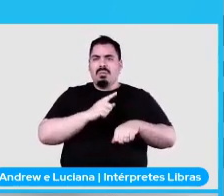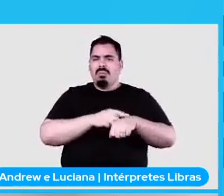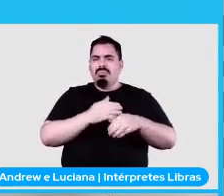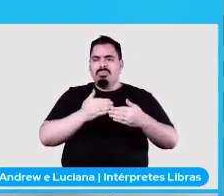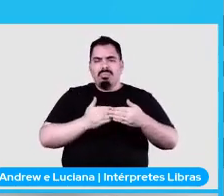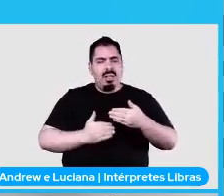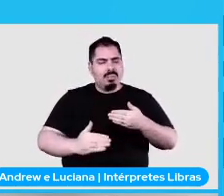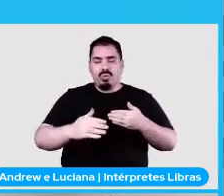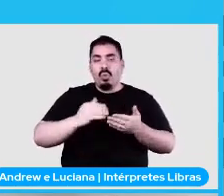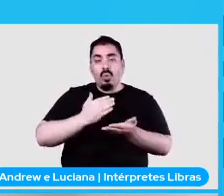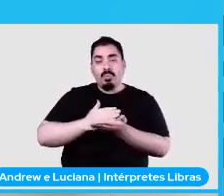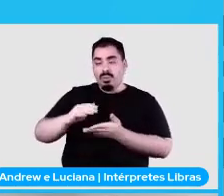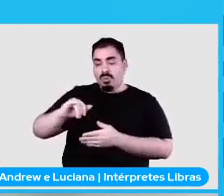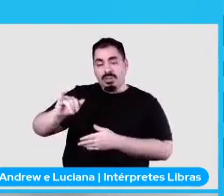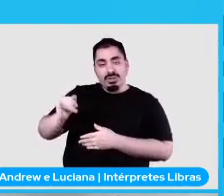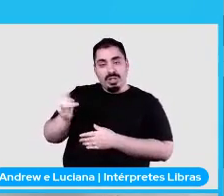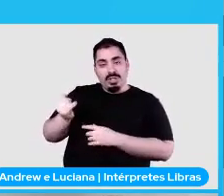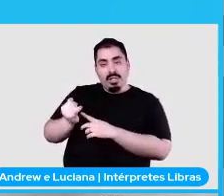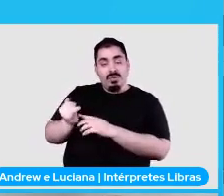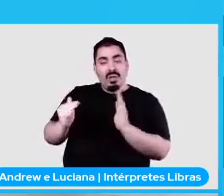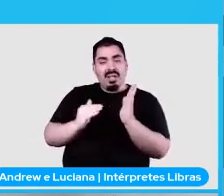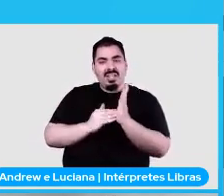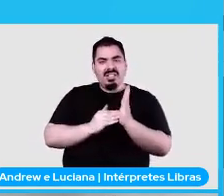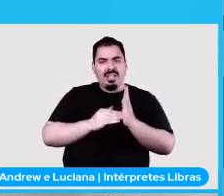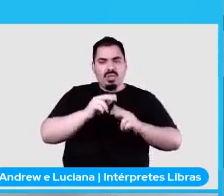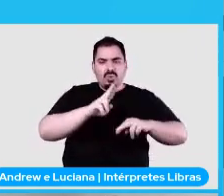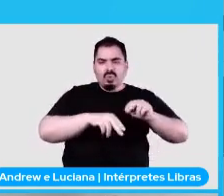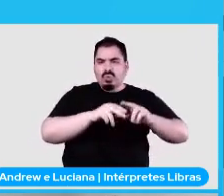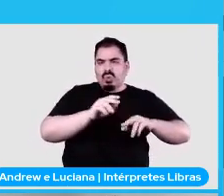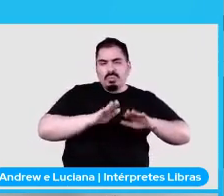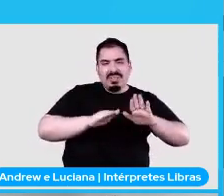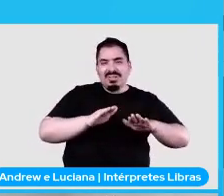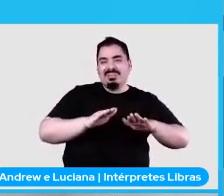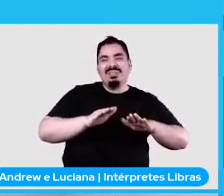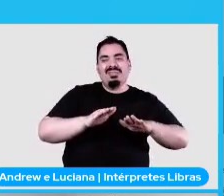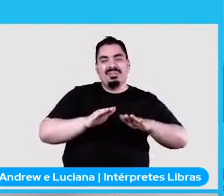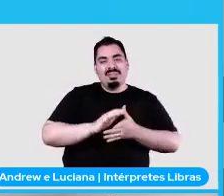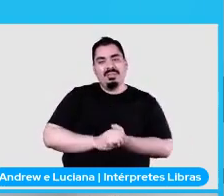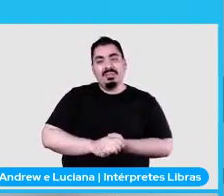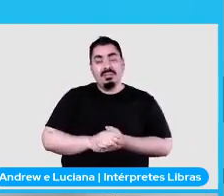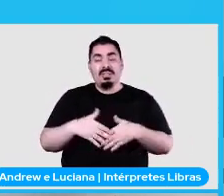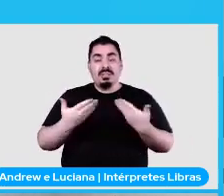engano, rotulando dados do boletim de ocorrência. Então, isso é só para destacar aqui.